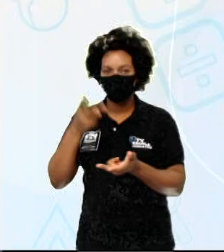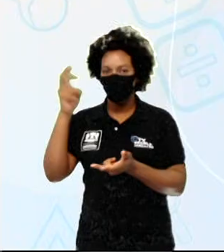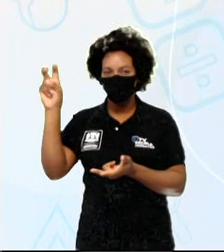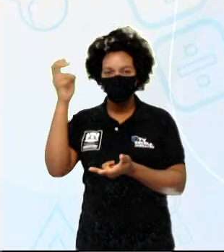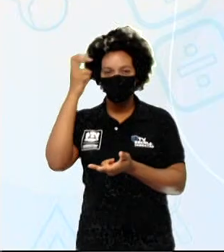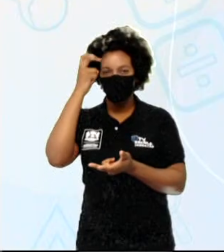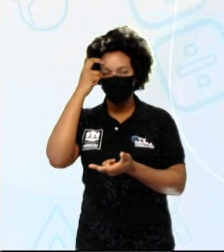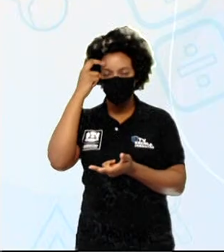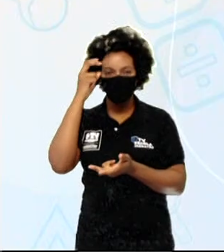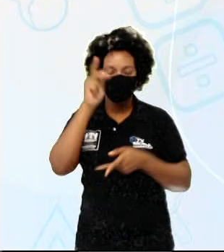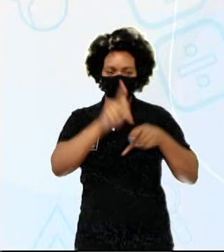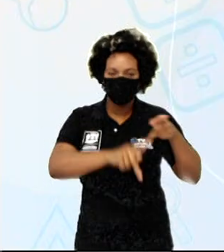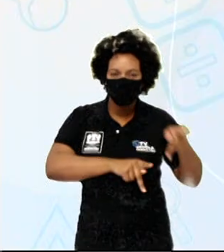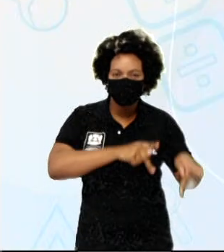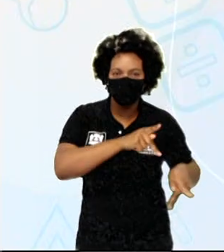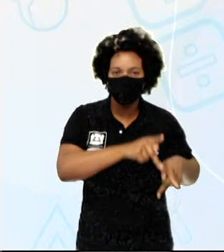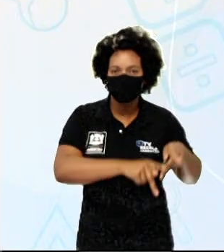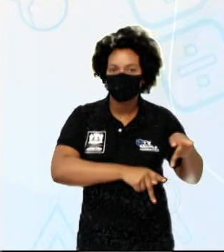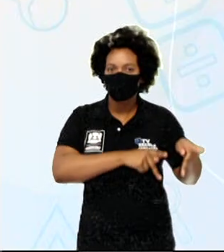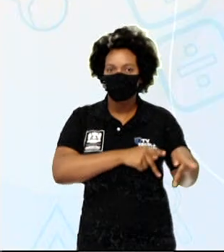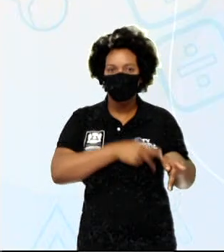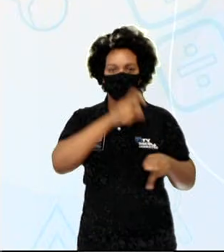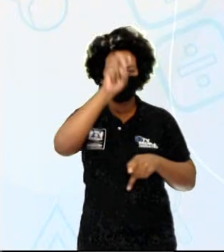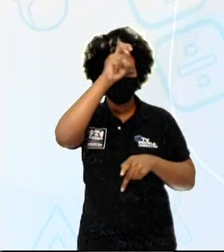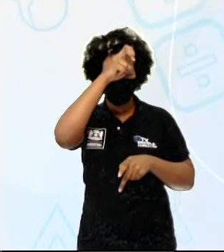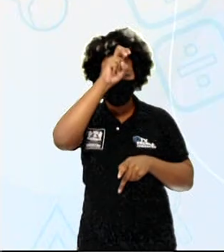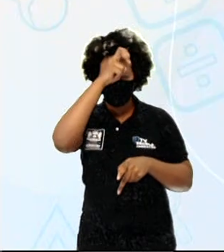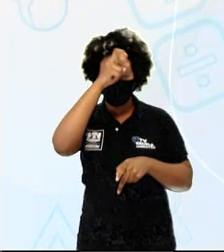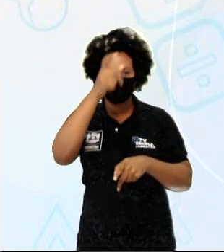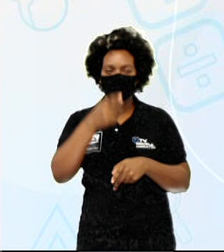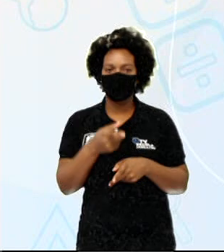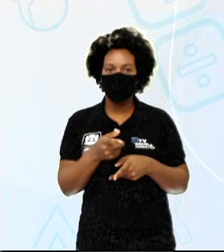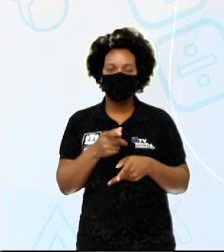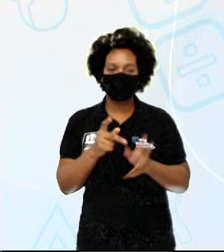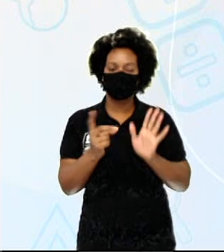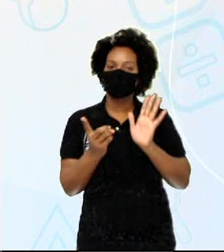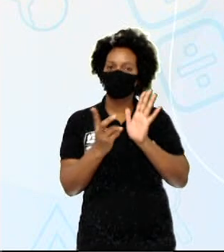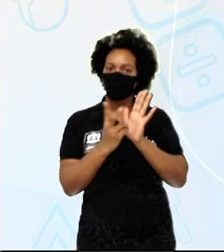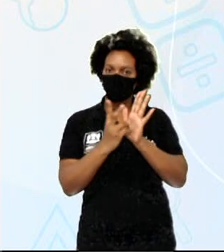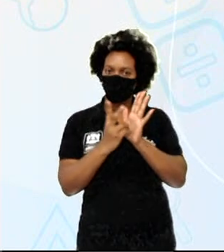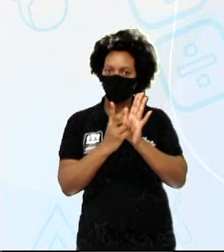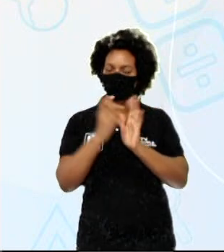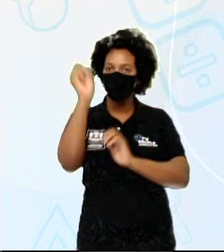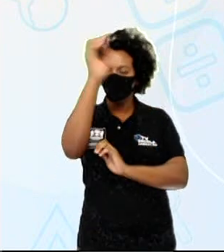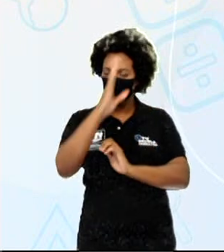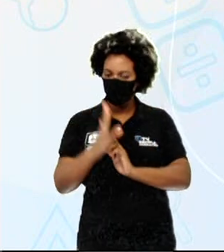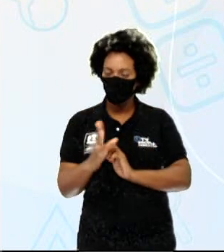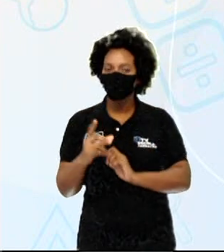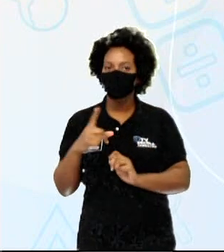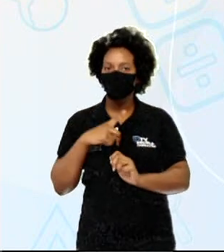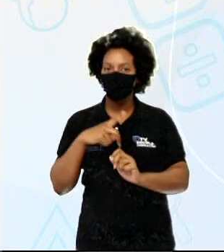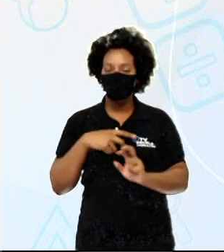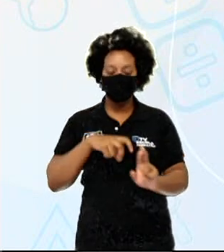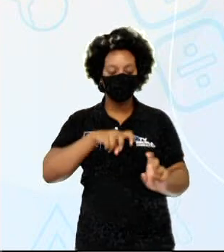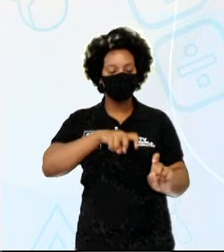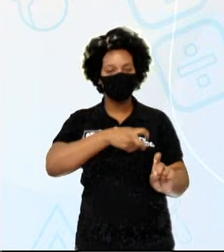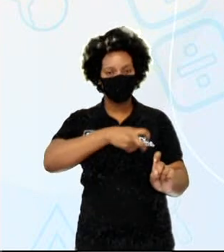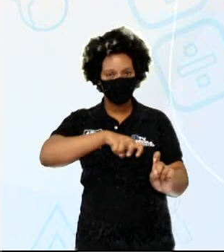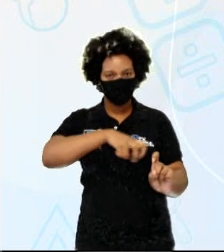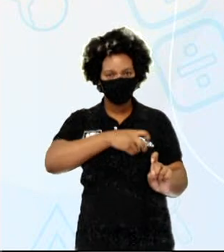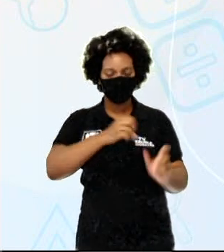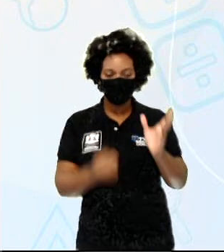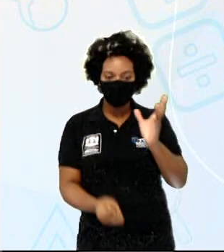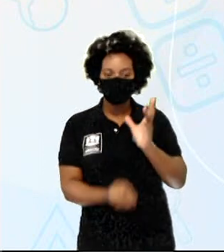como os egípcios, os gregos, os povos indígenas no Brasil, possuíam, seus mitos sobre a criação do mundo.